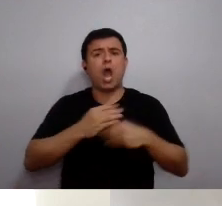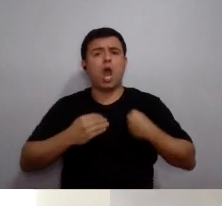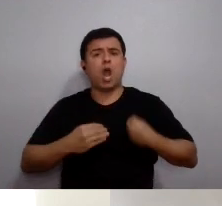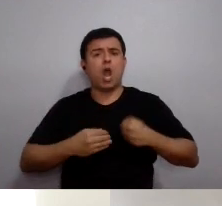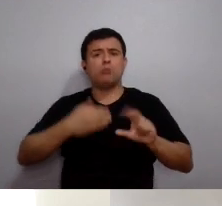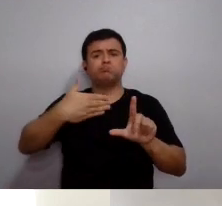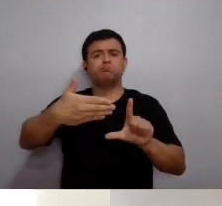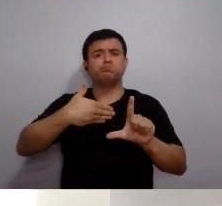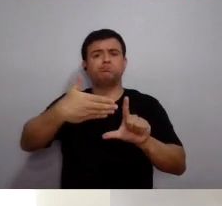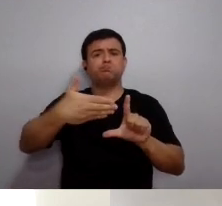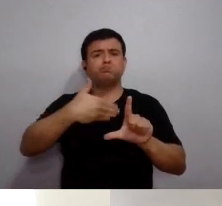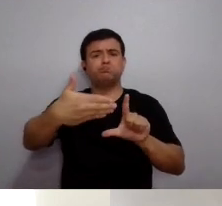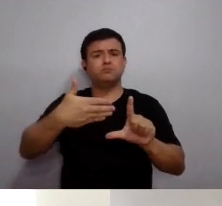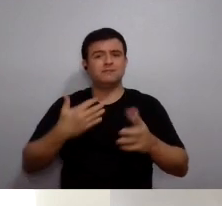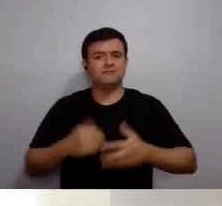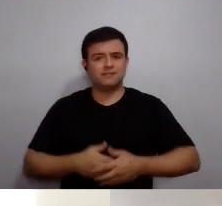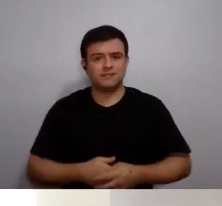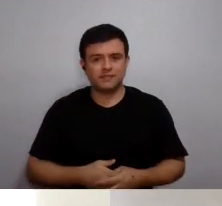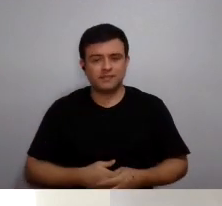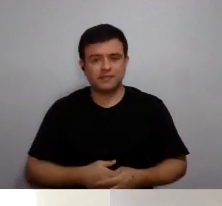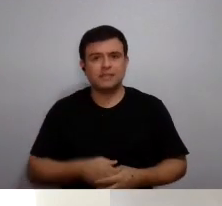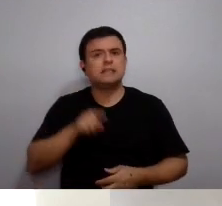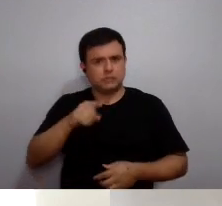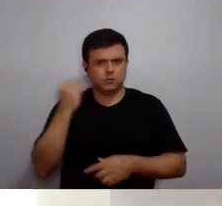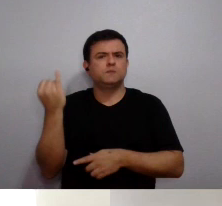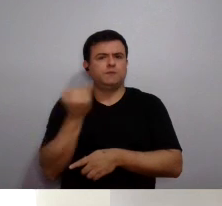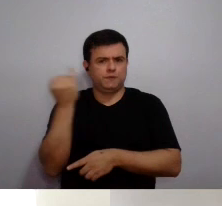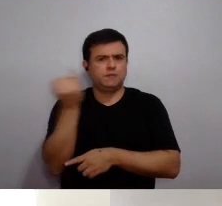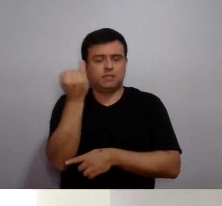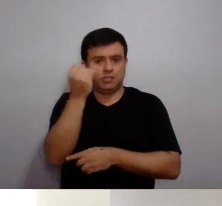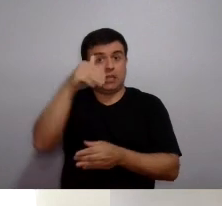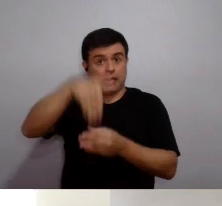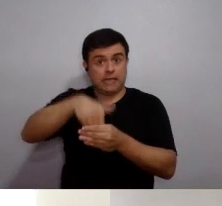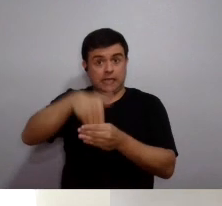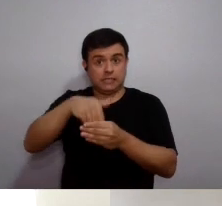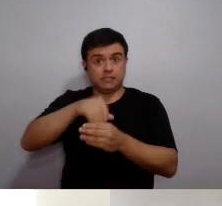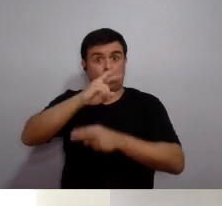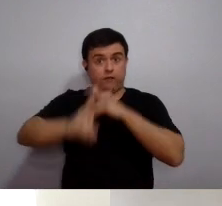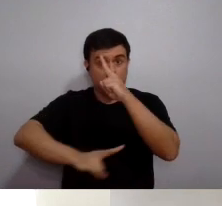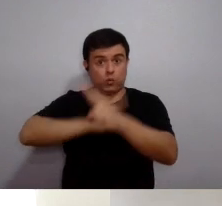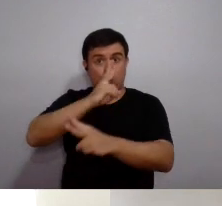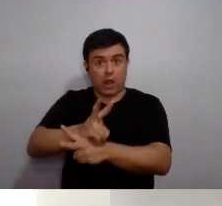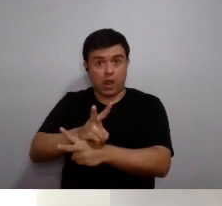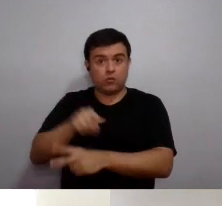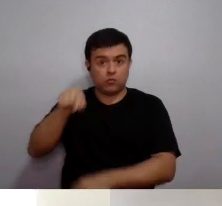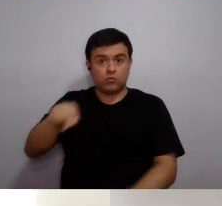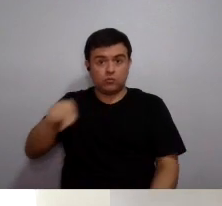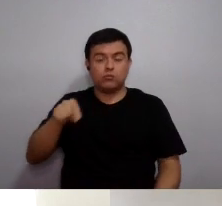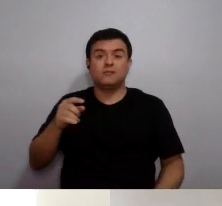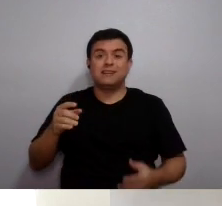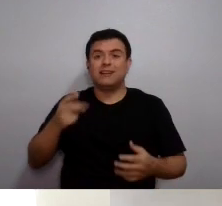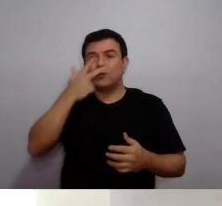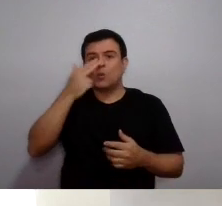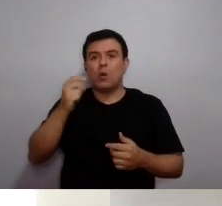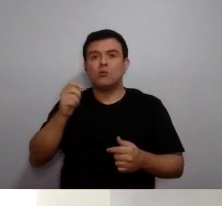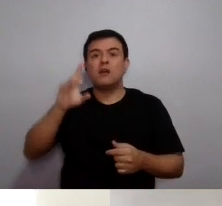aspecto também é muito importante, a eleição virtual ela é uma eleição que